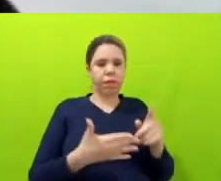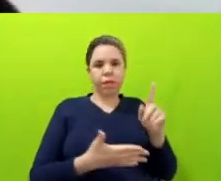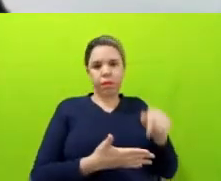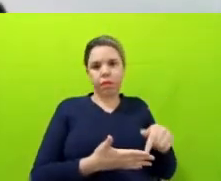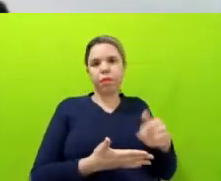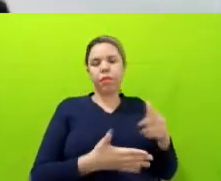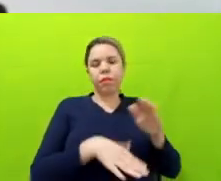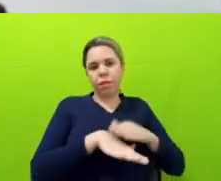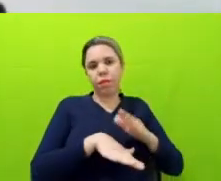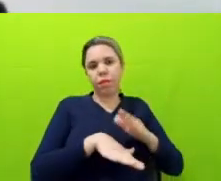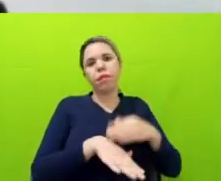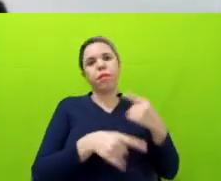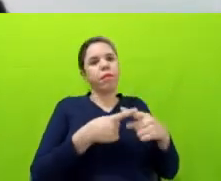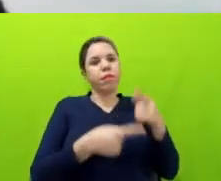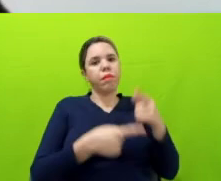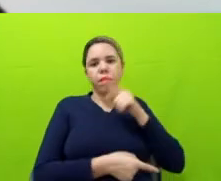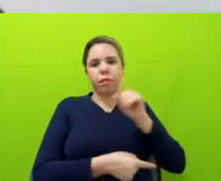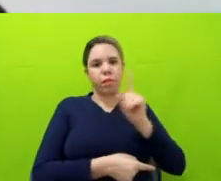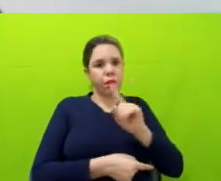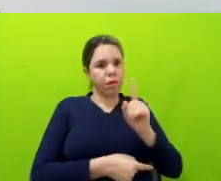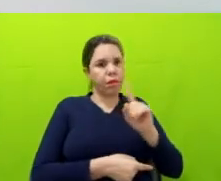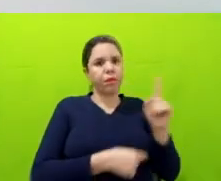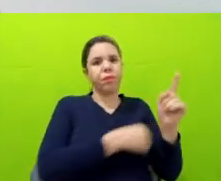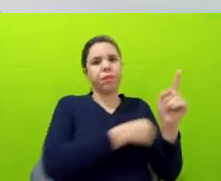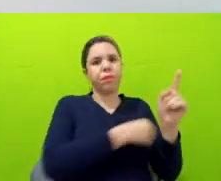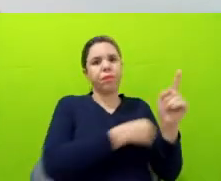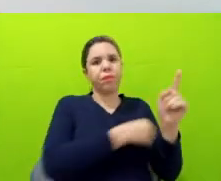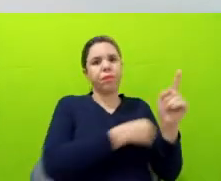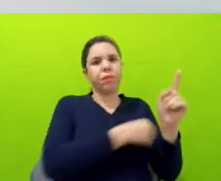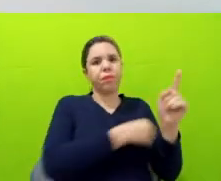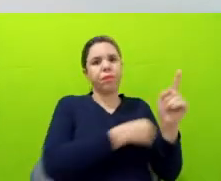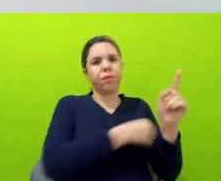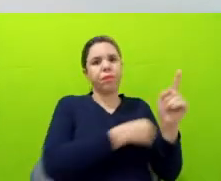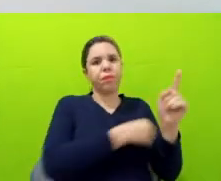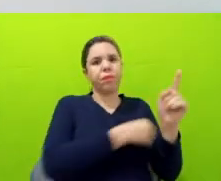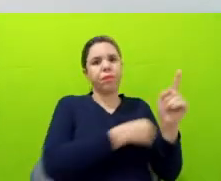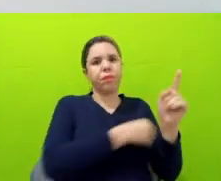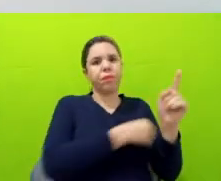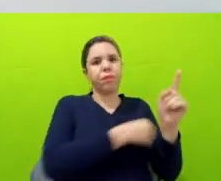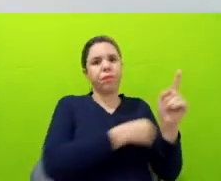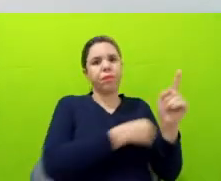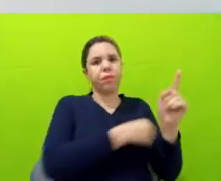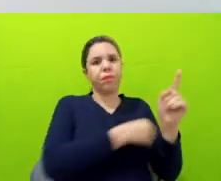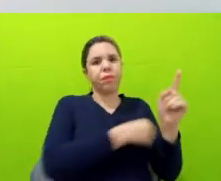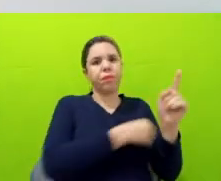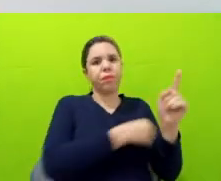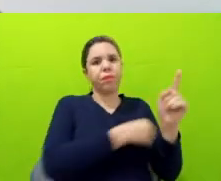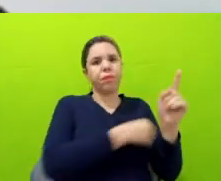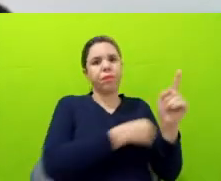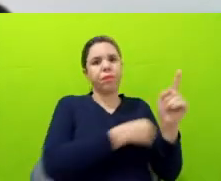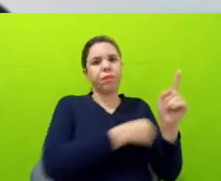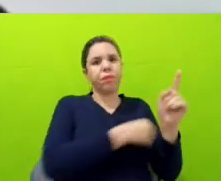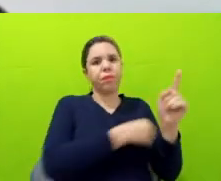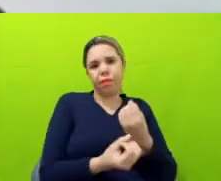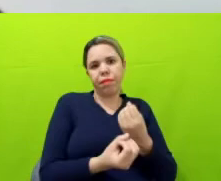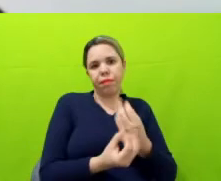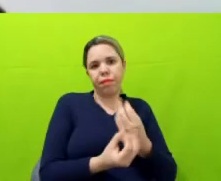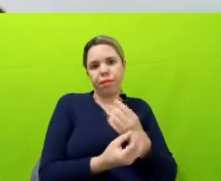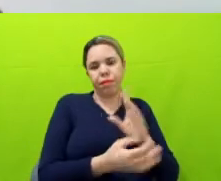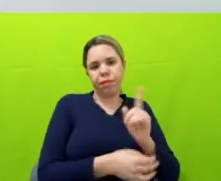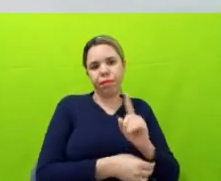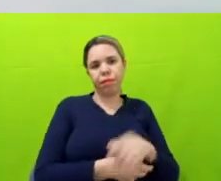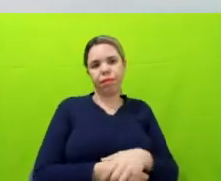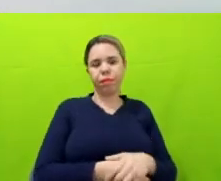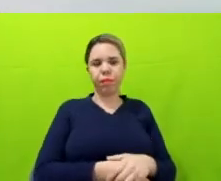não consegue usar essas bases públicas como um instrumento de rastreabilidade das cadeias, né, de